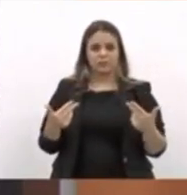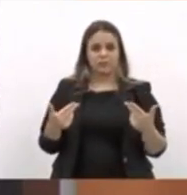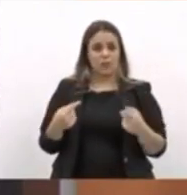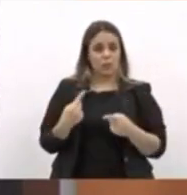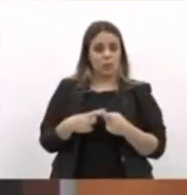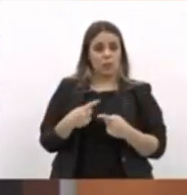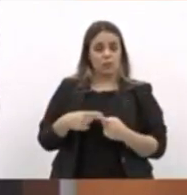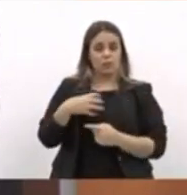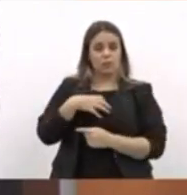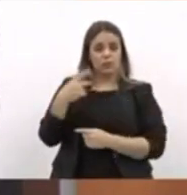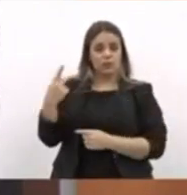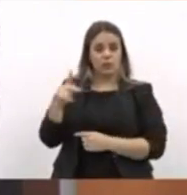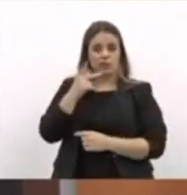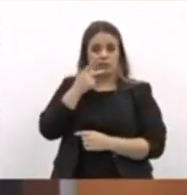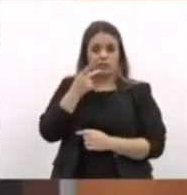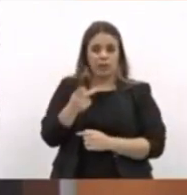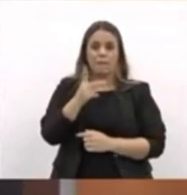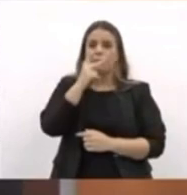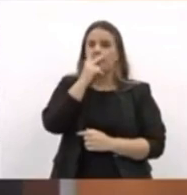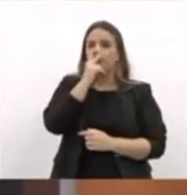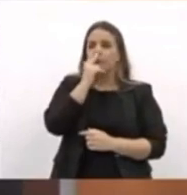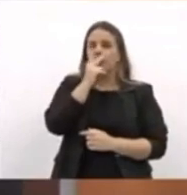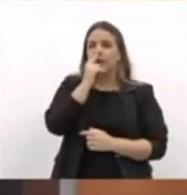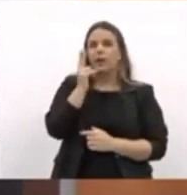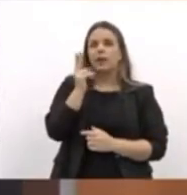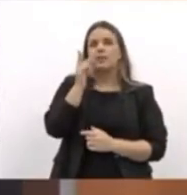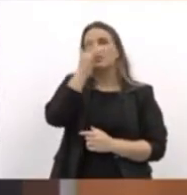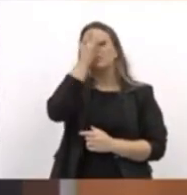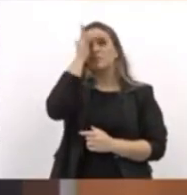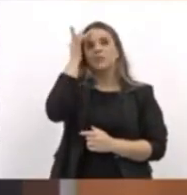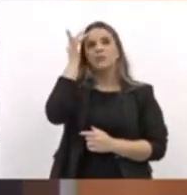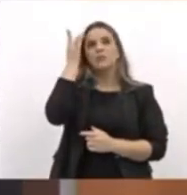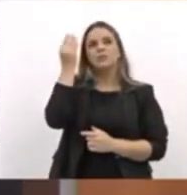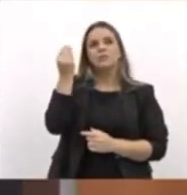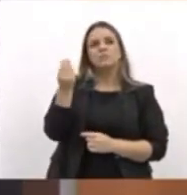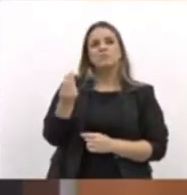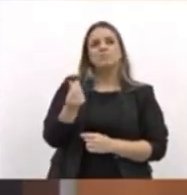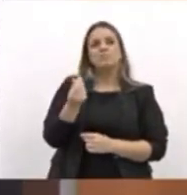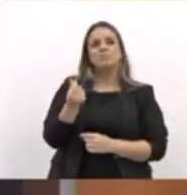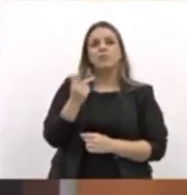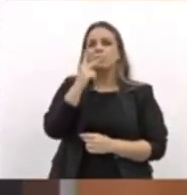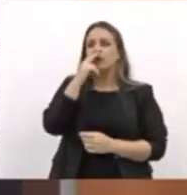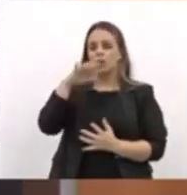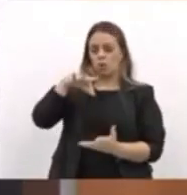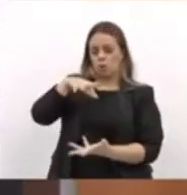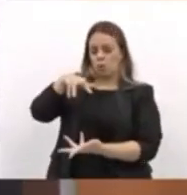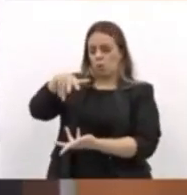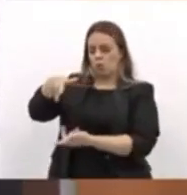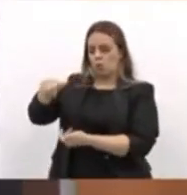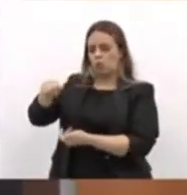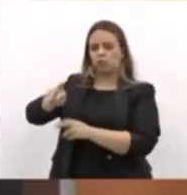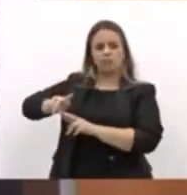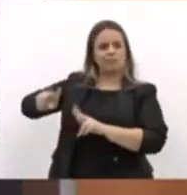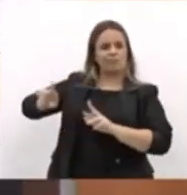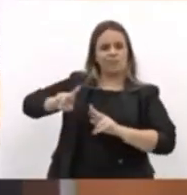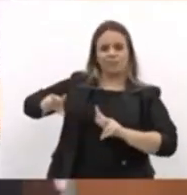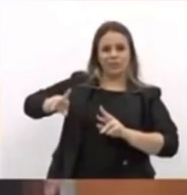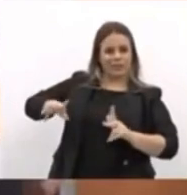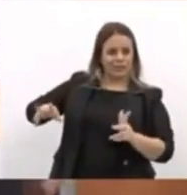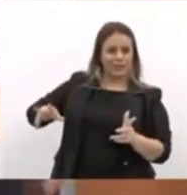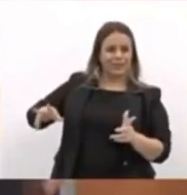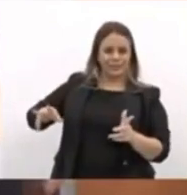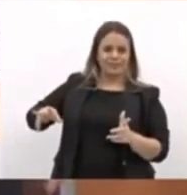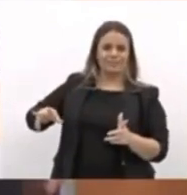discurso parece um discurso de quem está em um universo paralelo, em uma realidade paralela,